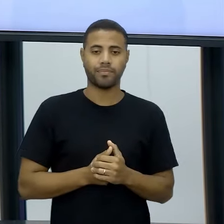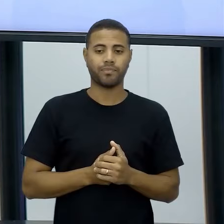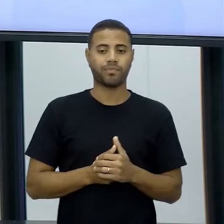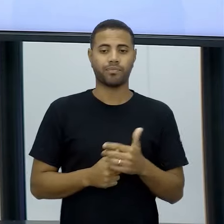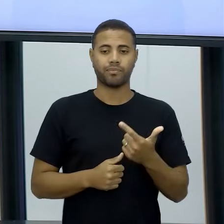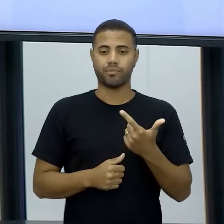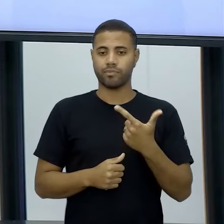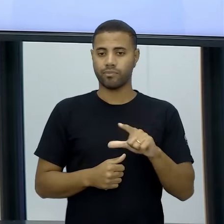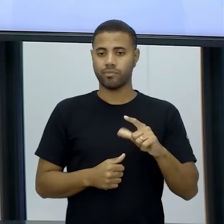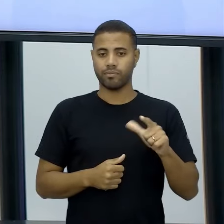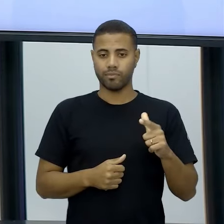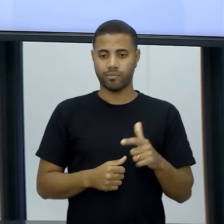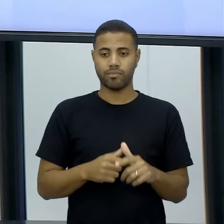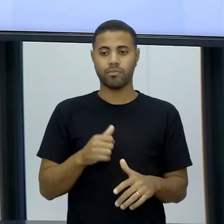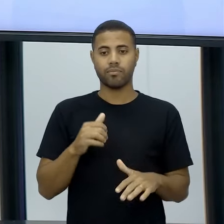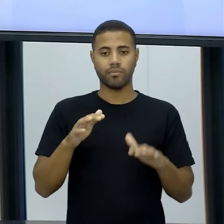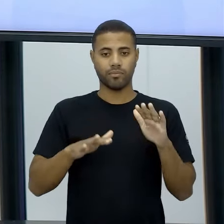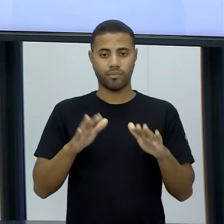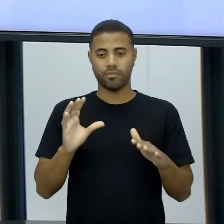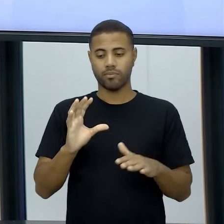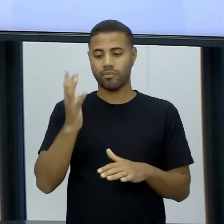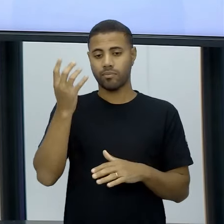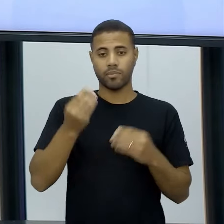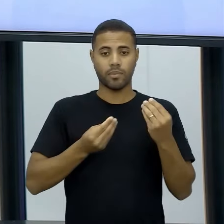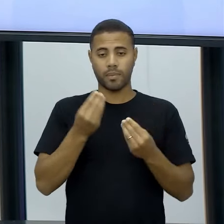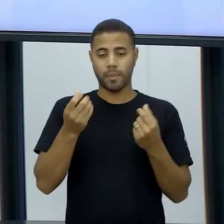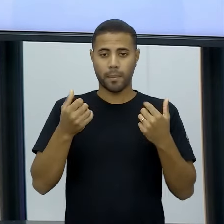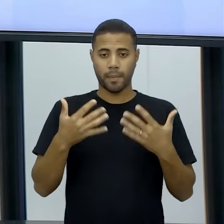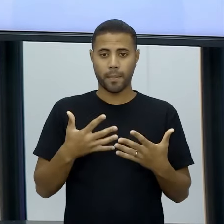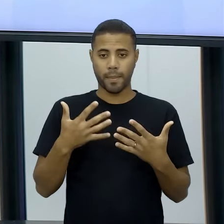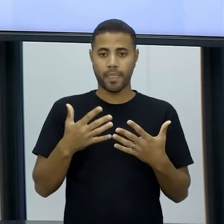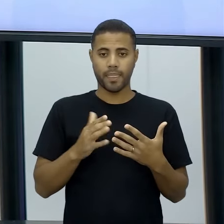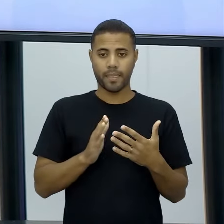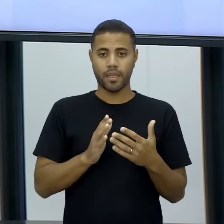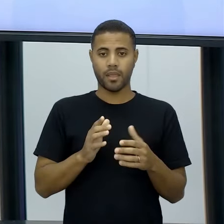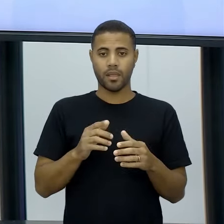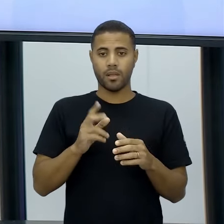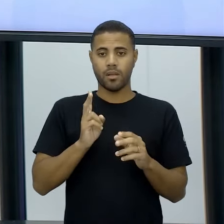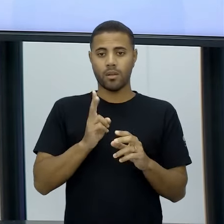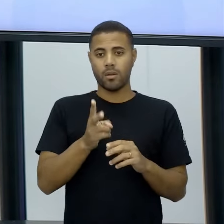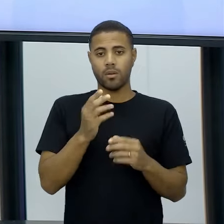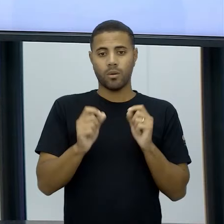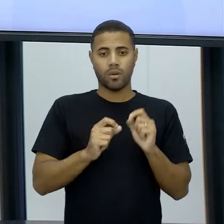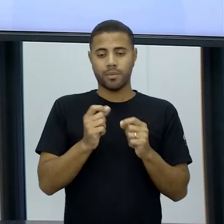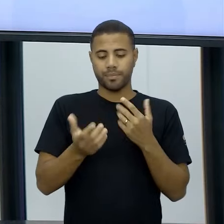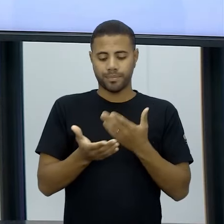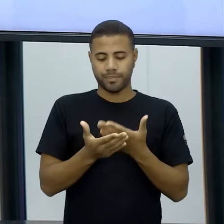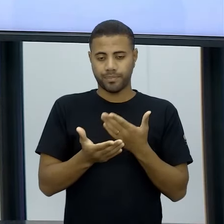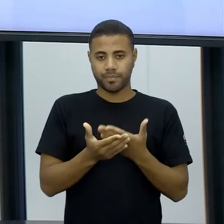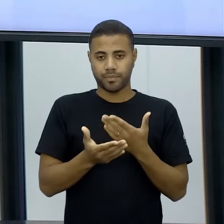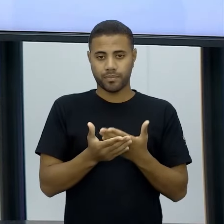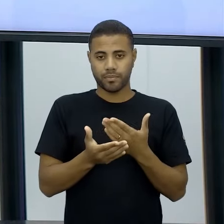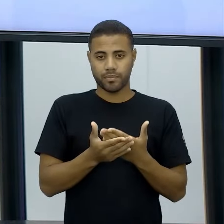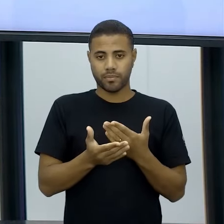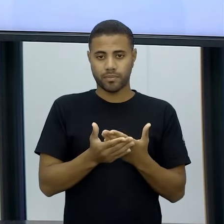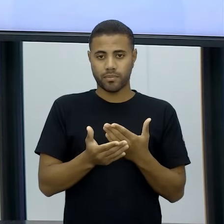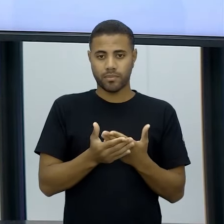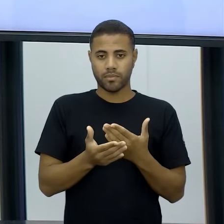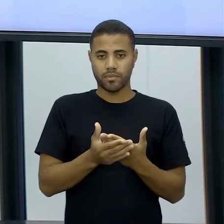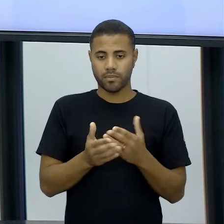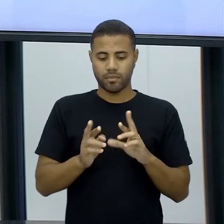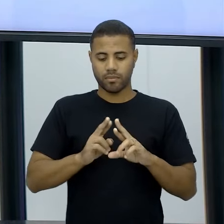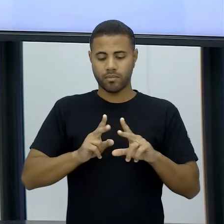né? E aí, o que acontece? Para ir além disso aí, para extrapolar, a gente vai lá para o quê? Para as medidas de